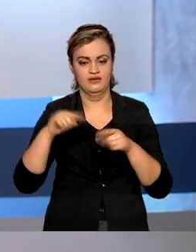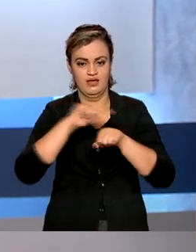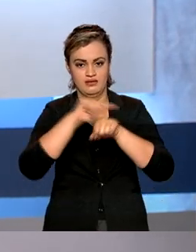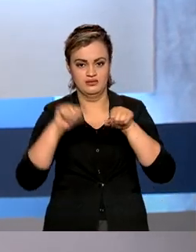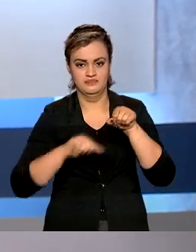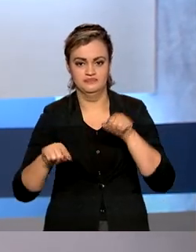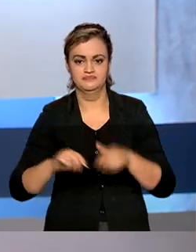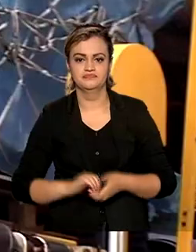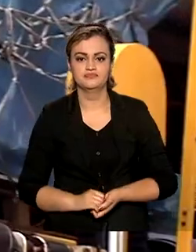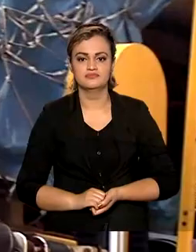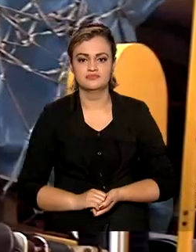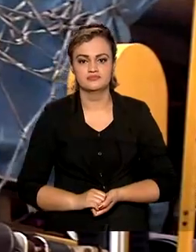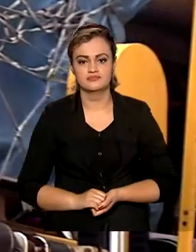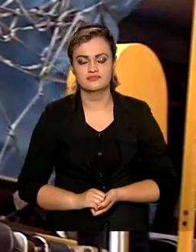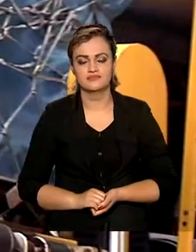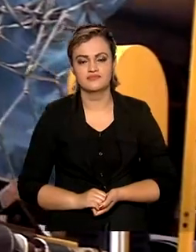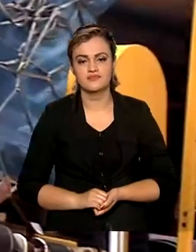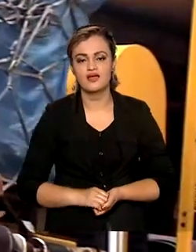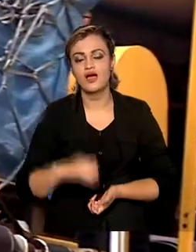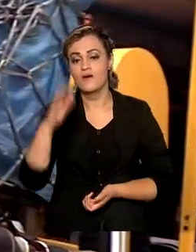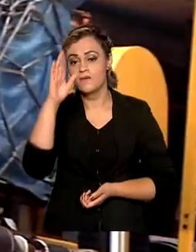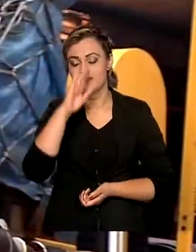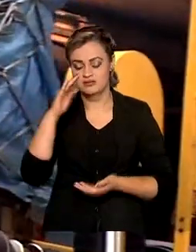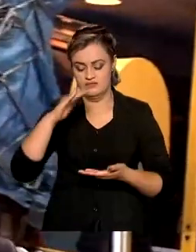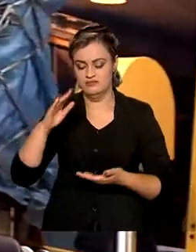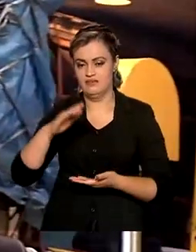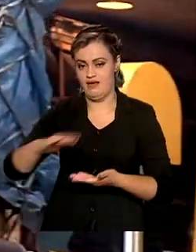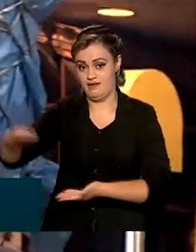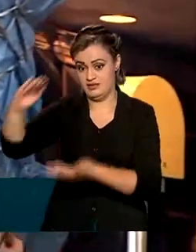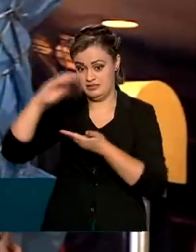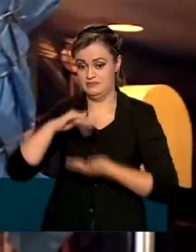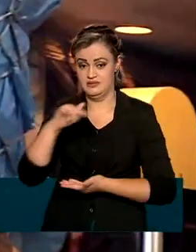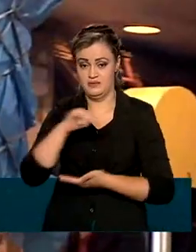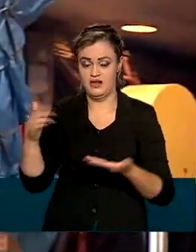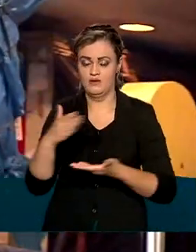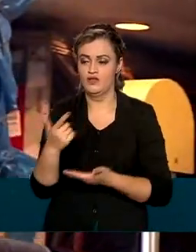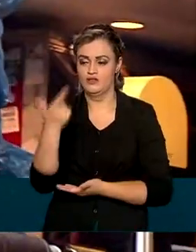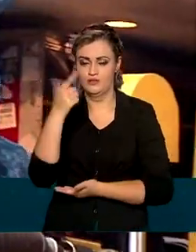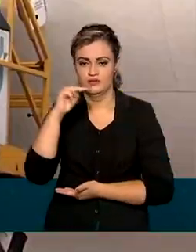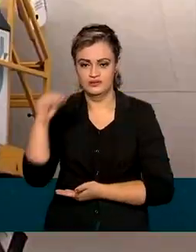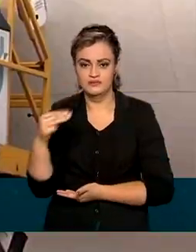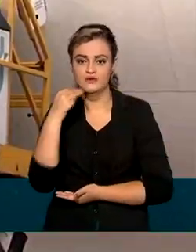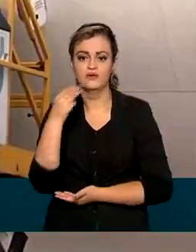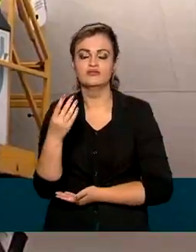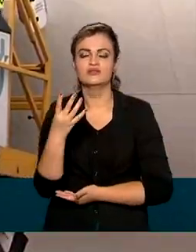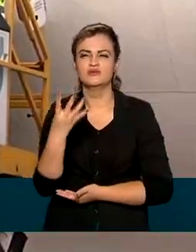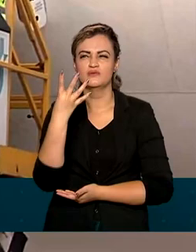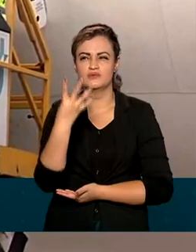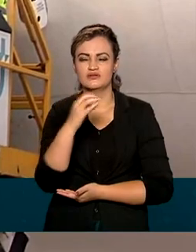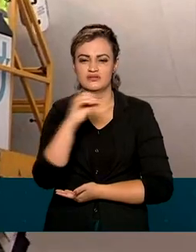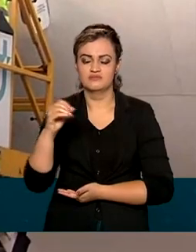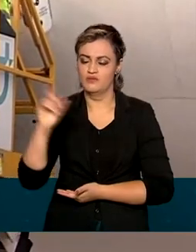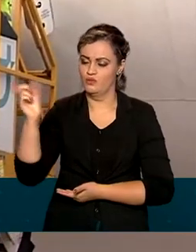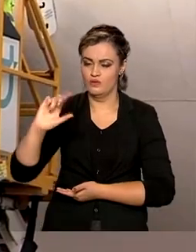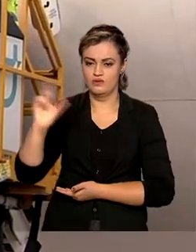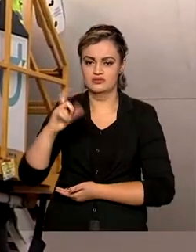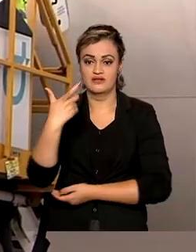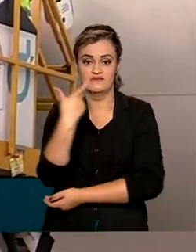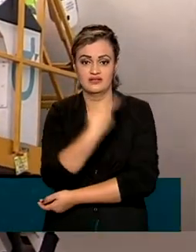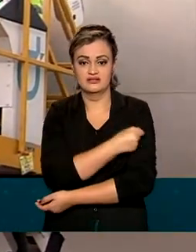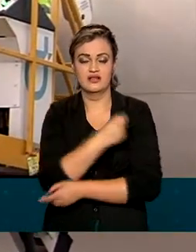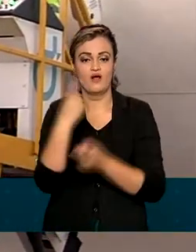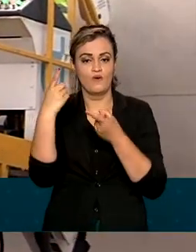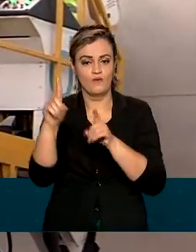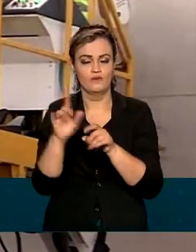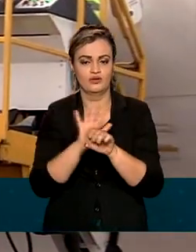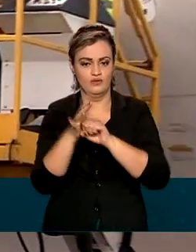AstraZeneca. O Brasil recebe nesta semana mais 2 milhões e 400 mil doses da vacina